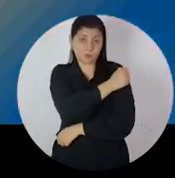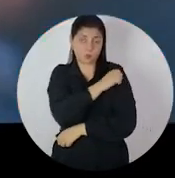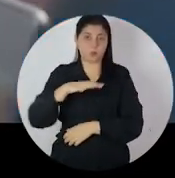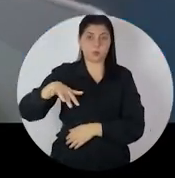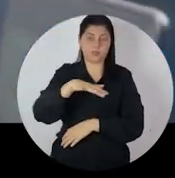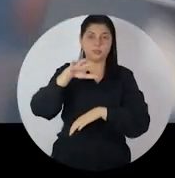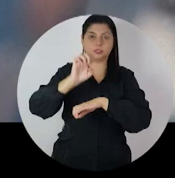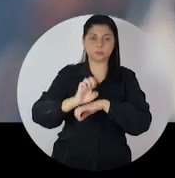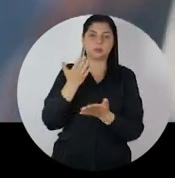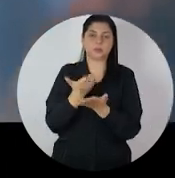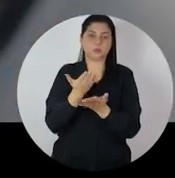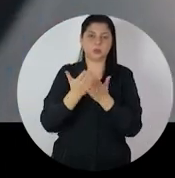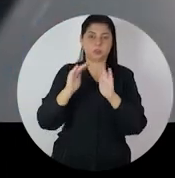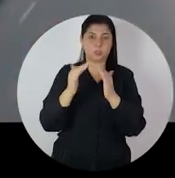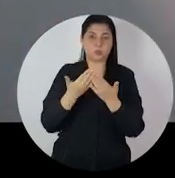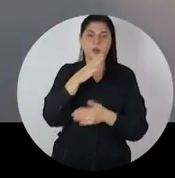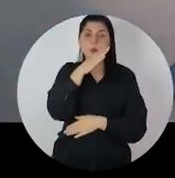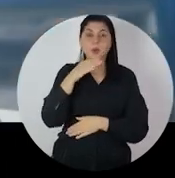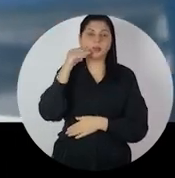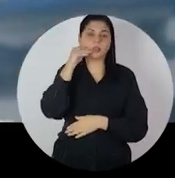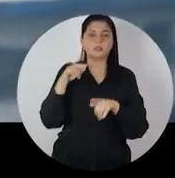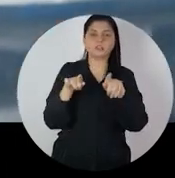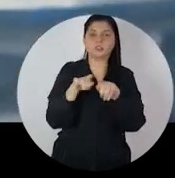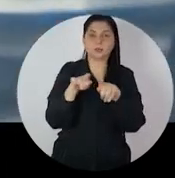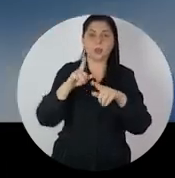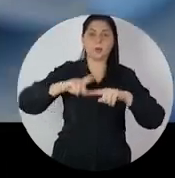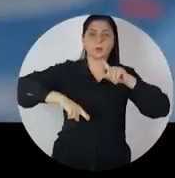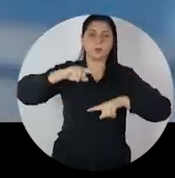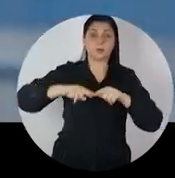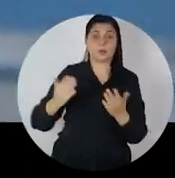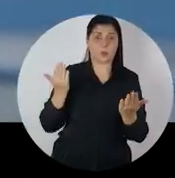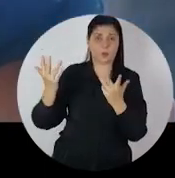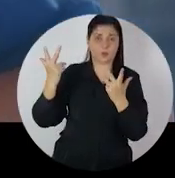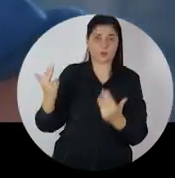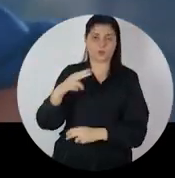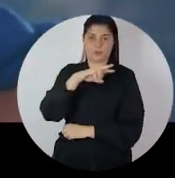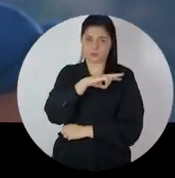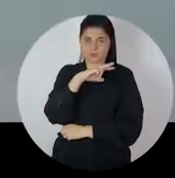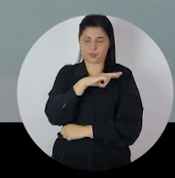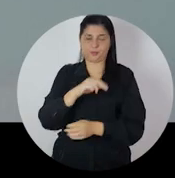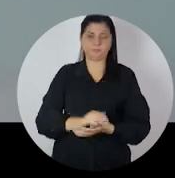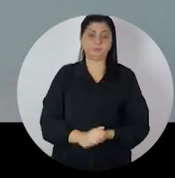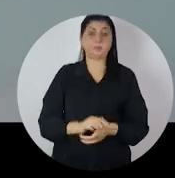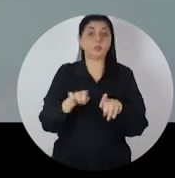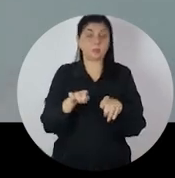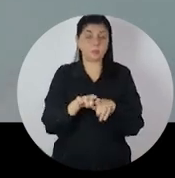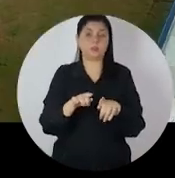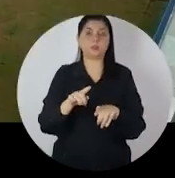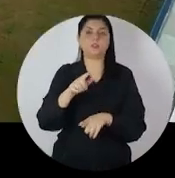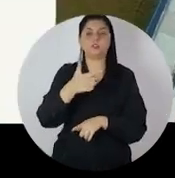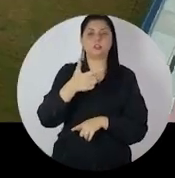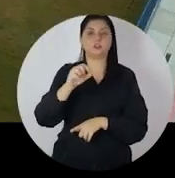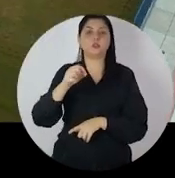Agora alunos da rede estadual estudam em escolas de qualidade e com os mesmos materiais das melhores escolas particulares.